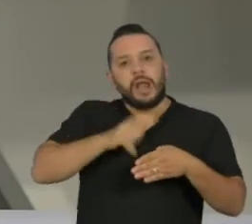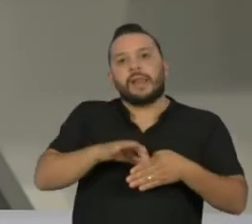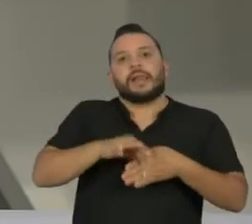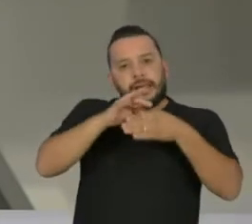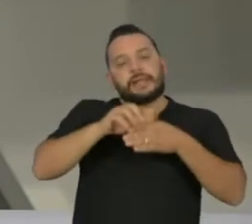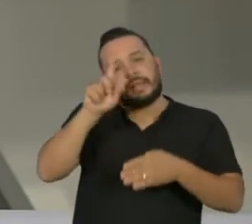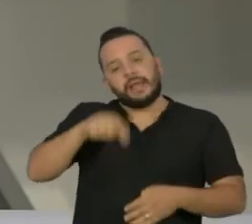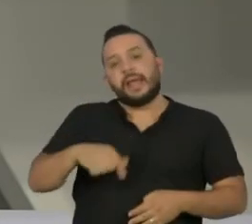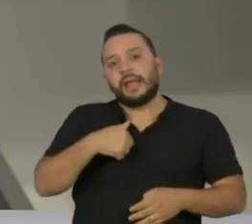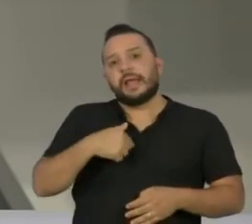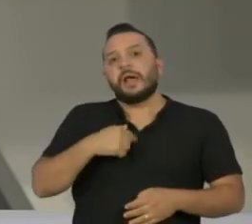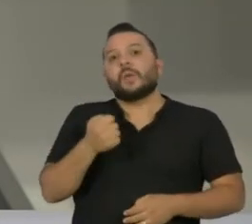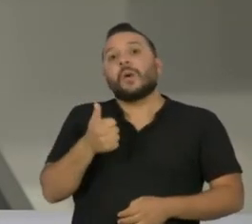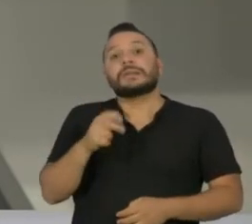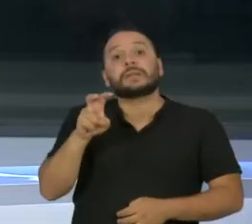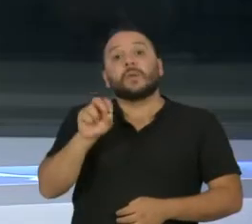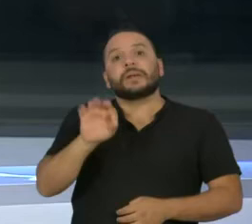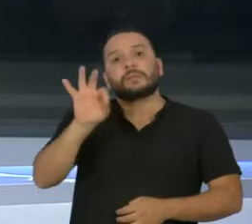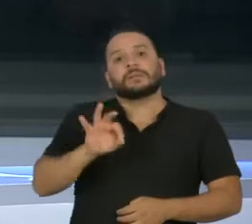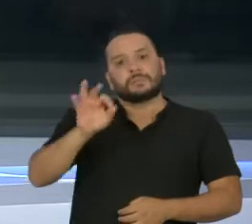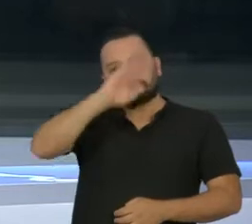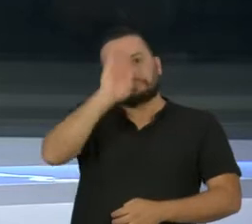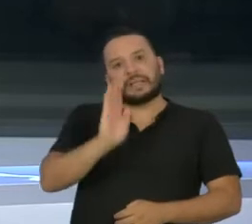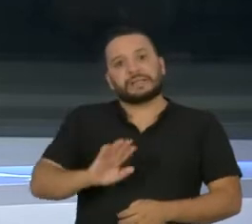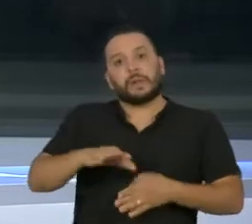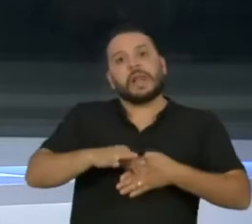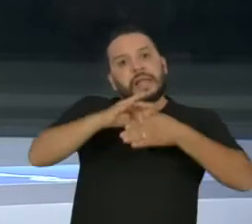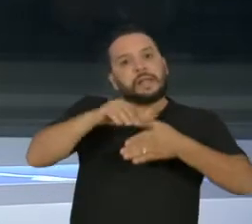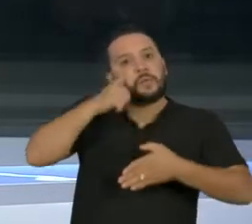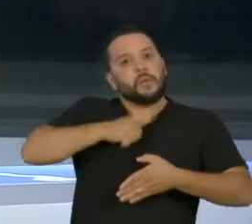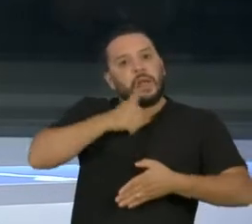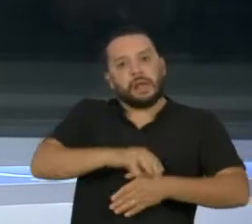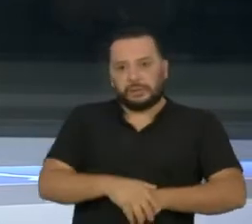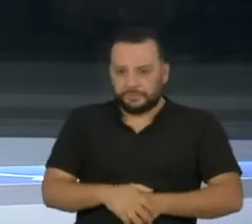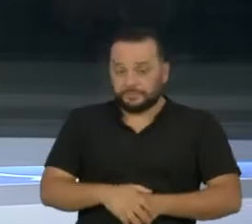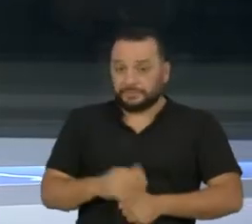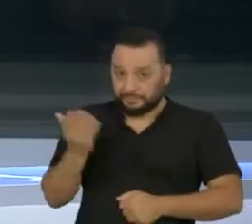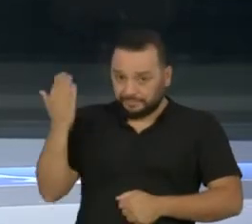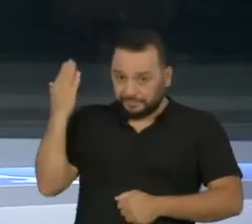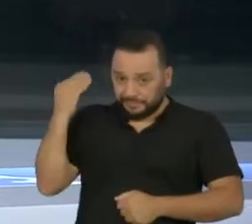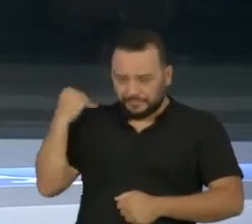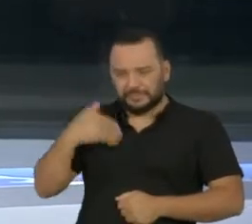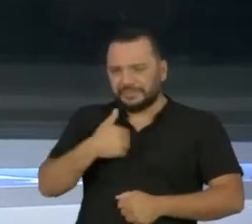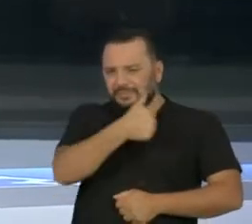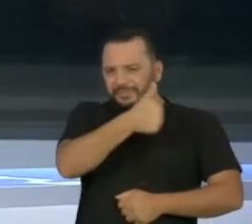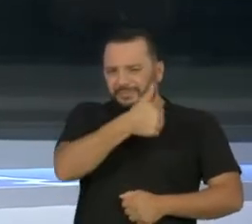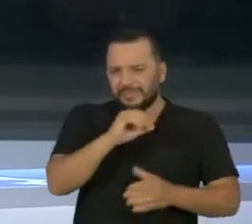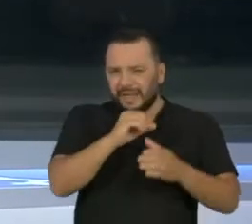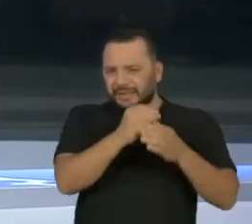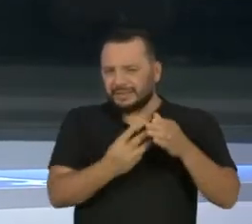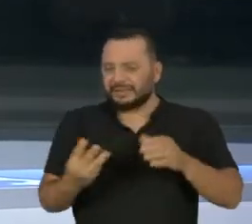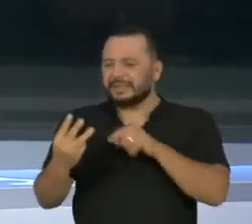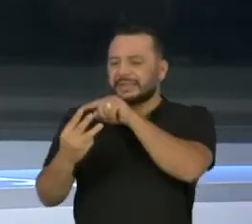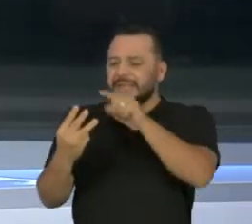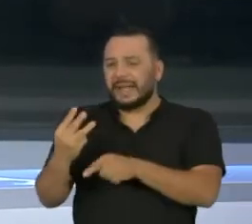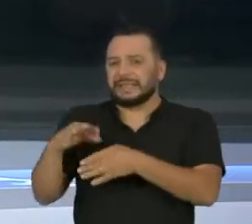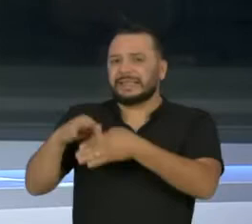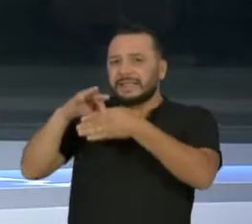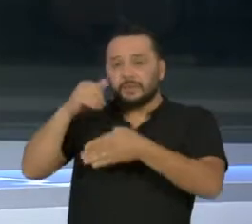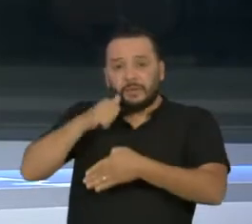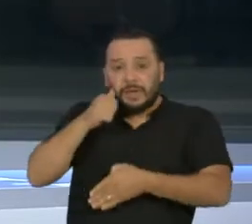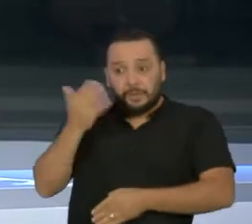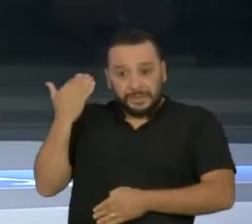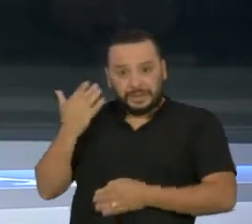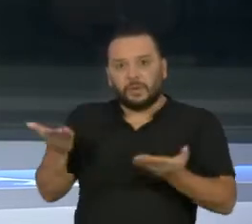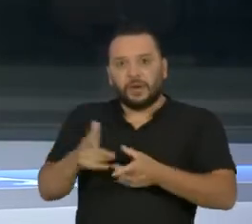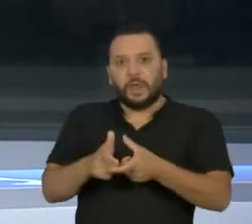quase metade dos domicílios. Há oito anos, eram apenas três em cada dez. E a pesquisa do IBGE indica que